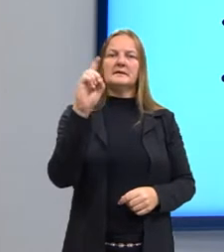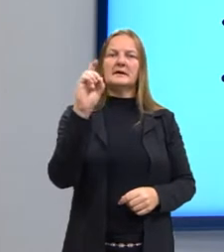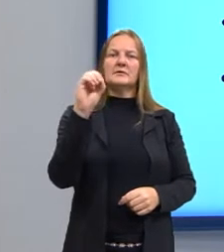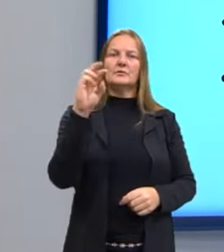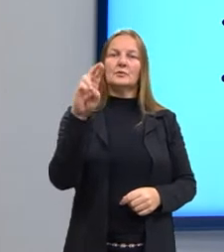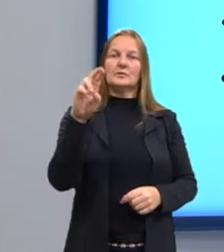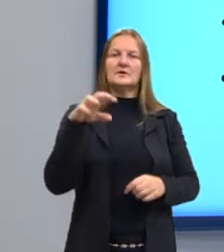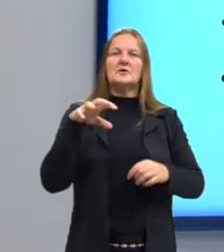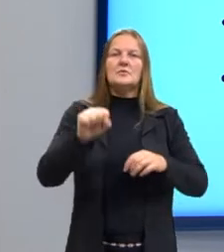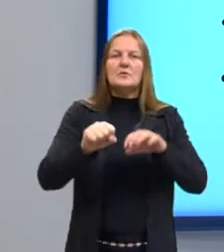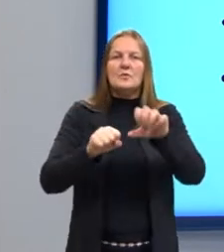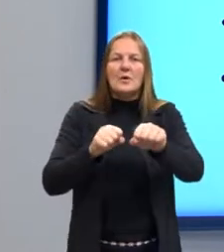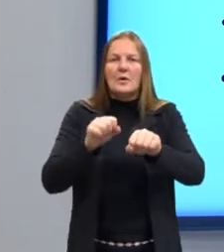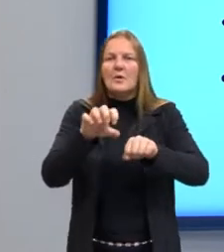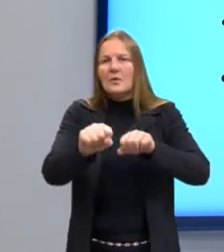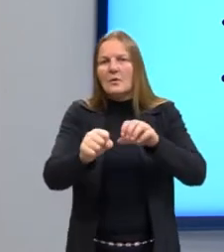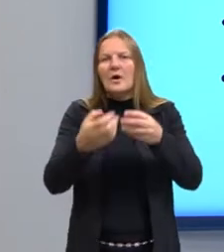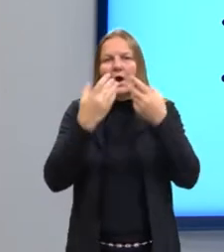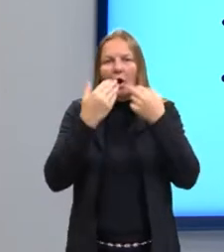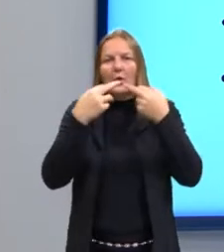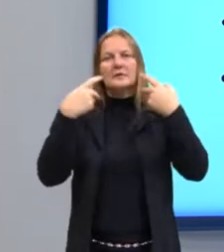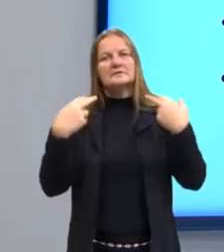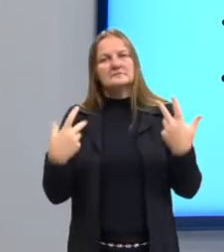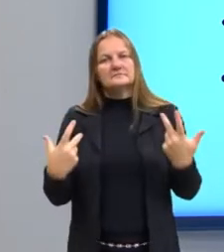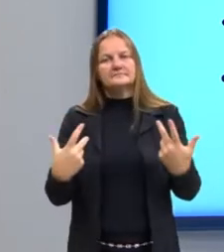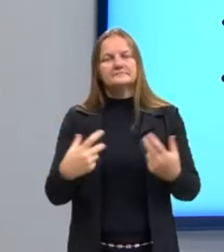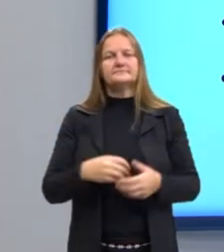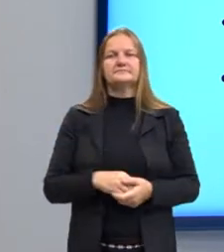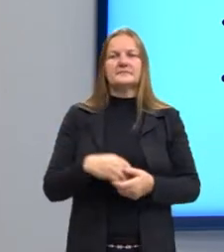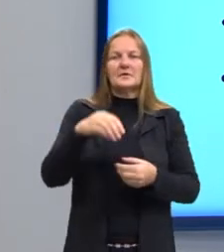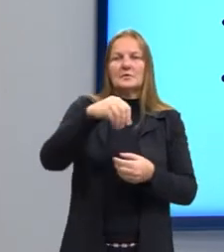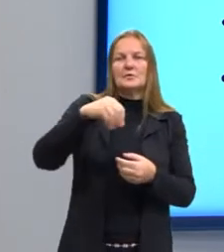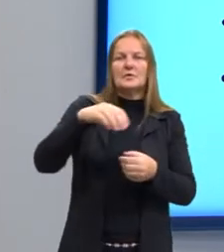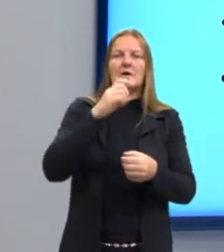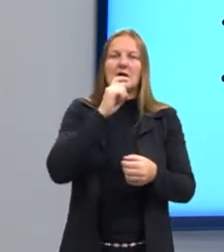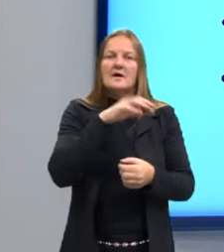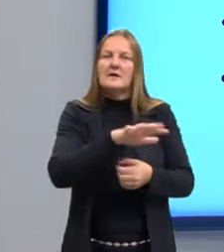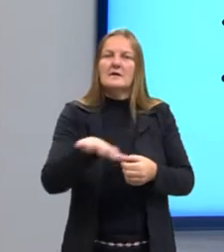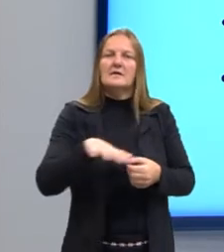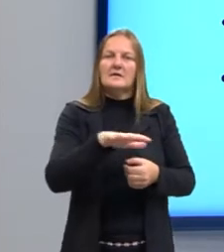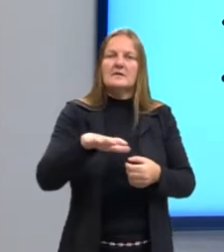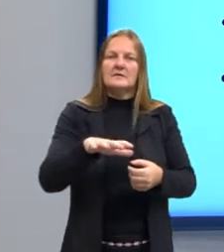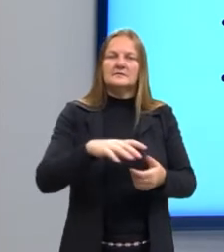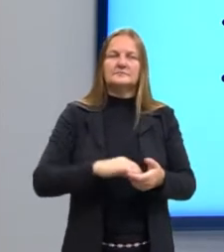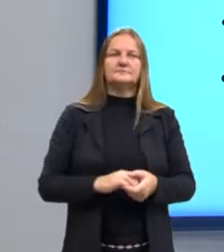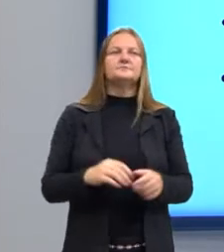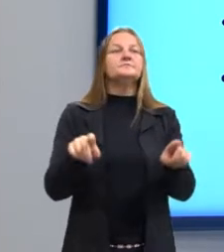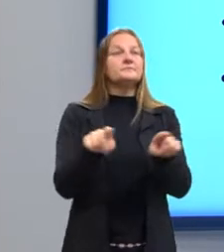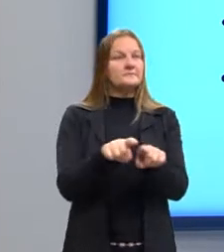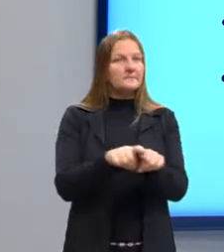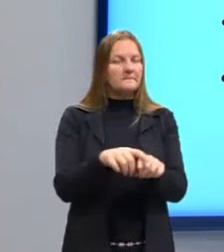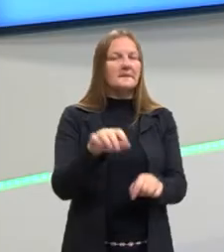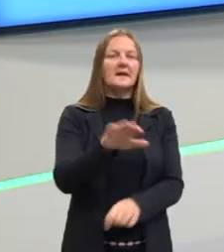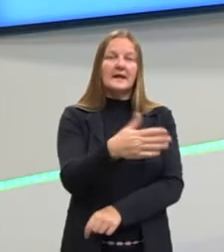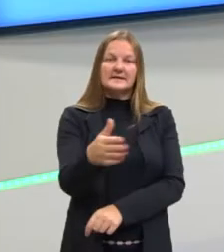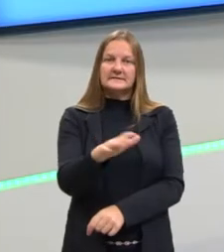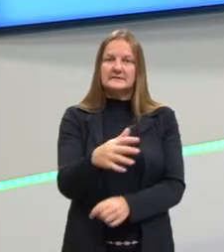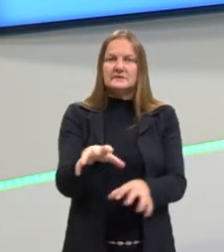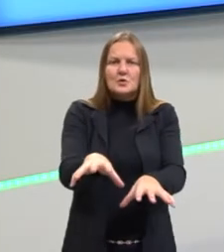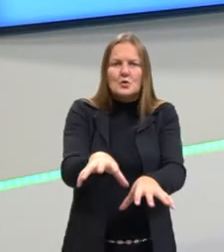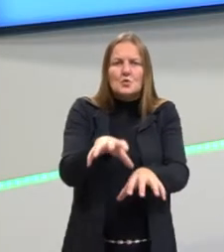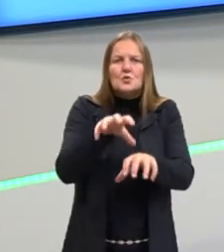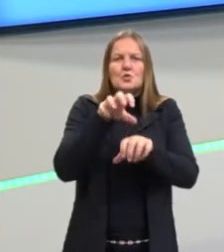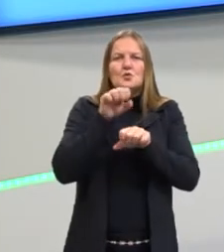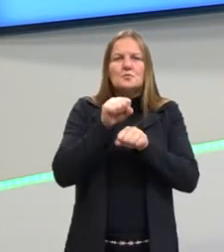outros seres, né? Ou o substrato do ambiente. Ou também apenas absorvendo a